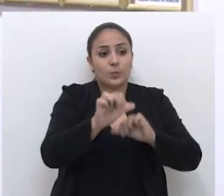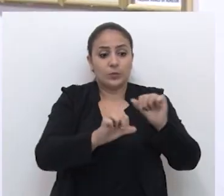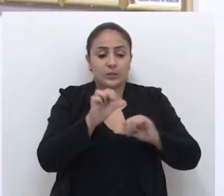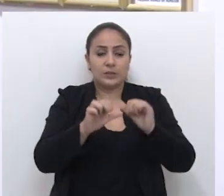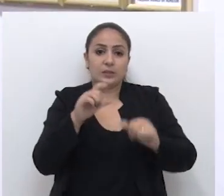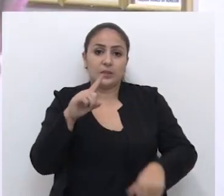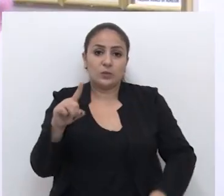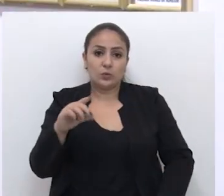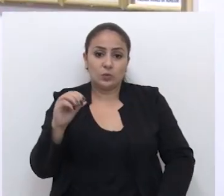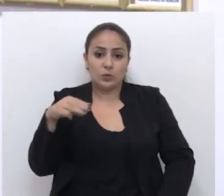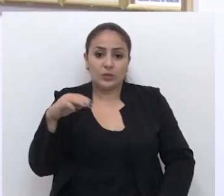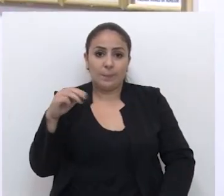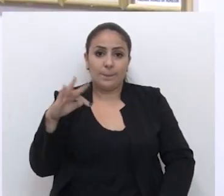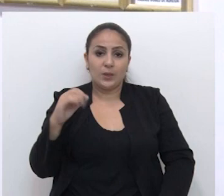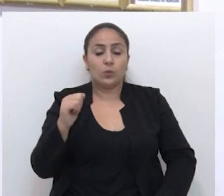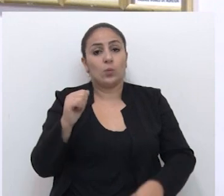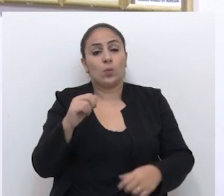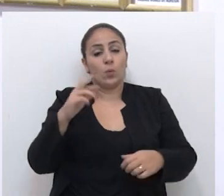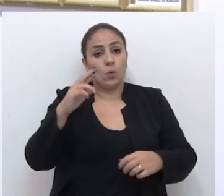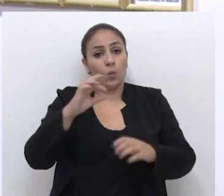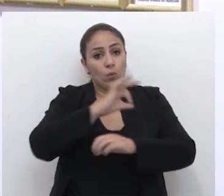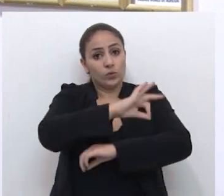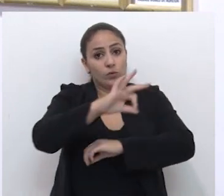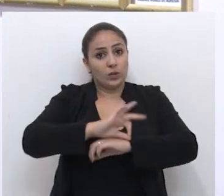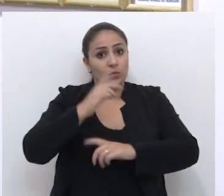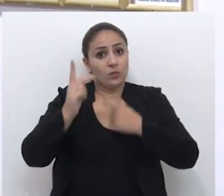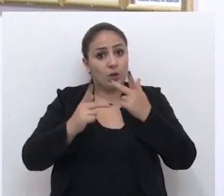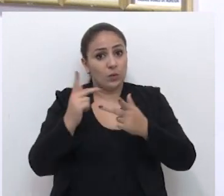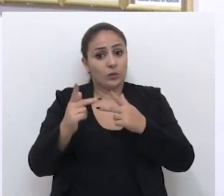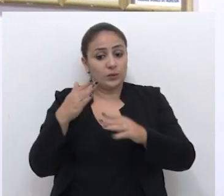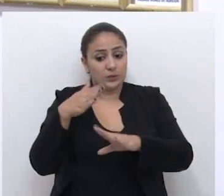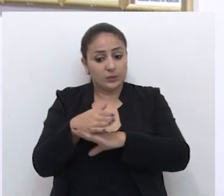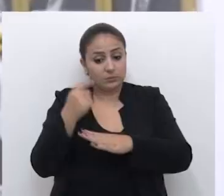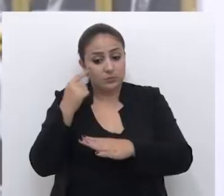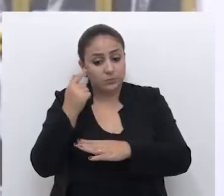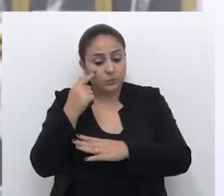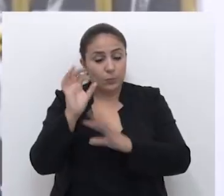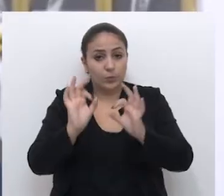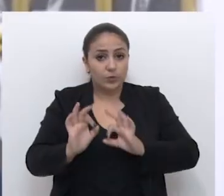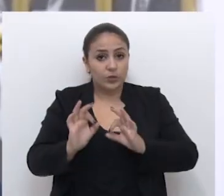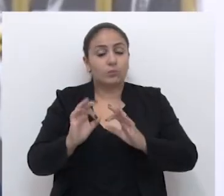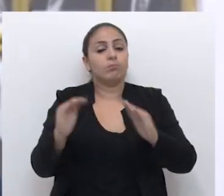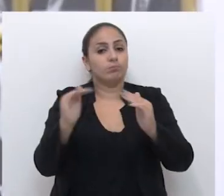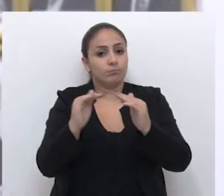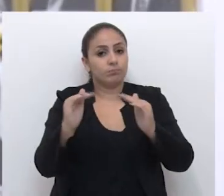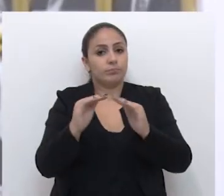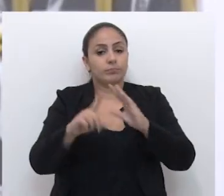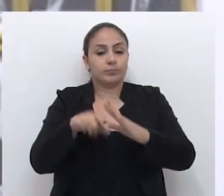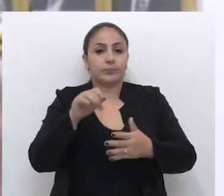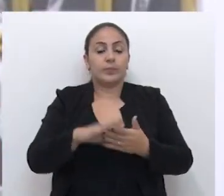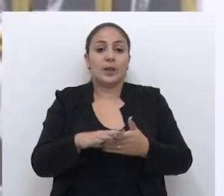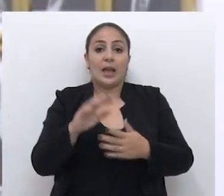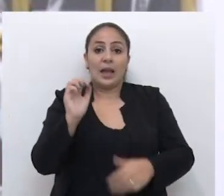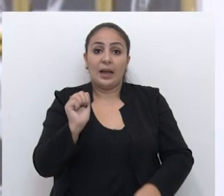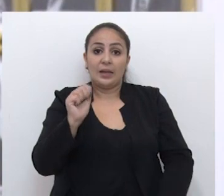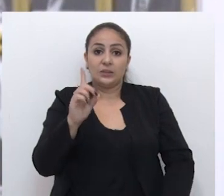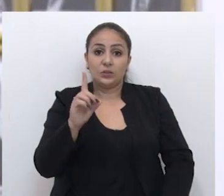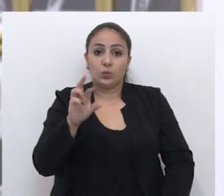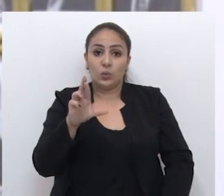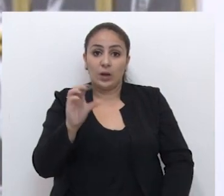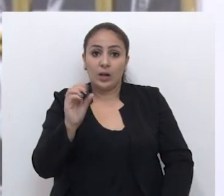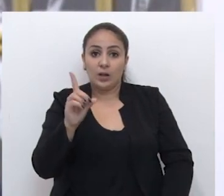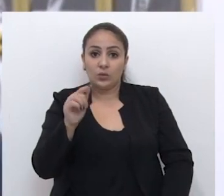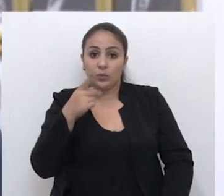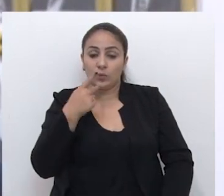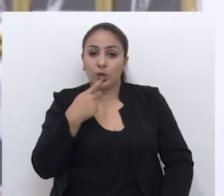Este engenheiro, que teve acesso ao projeto, concorda com a decisão. A Droaldo disse que faltam informações, como,